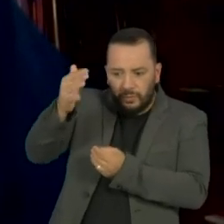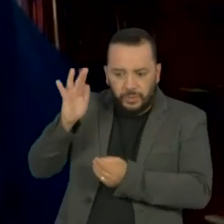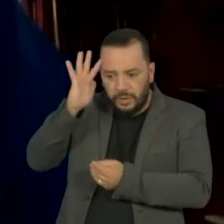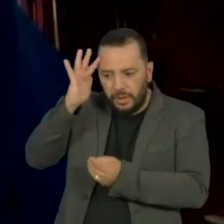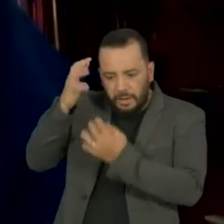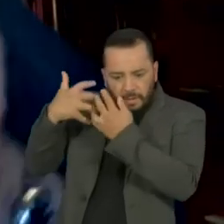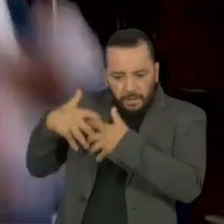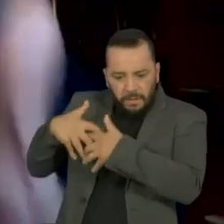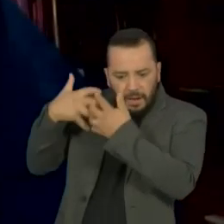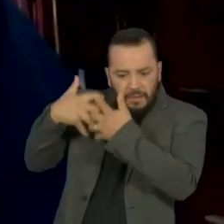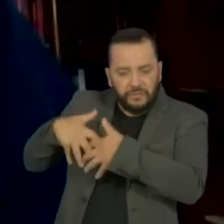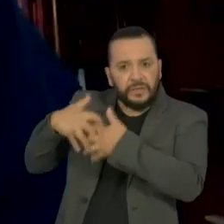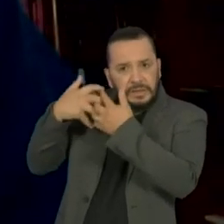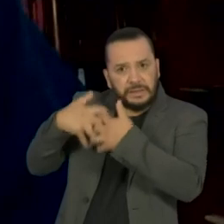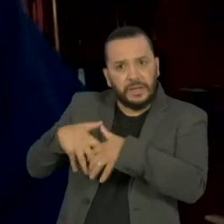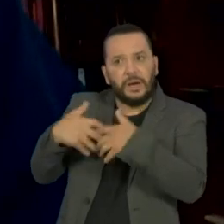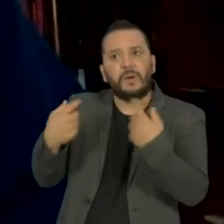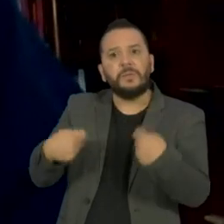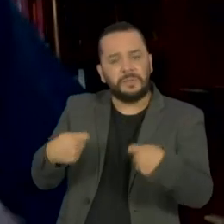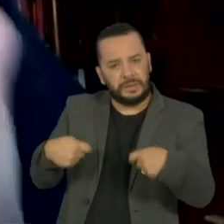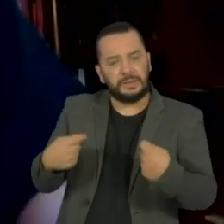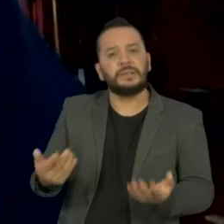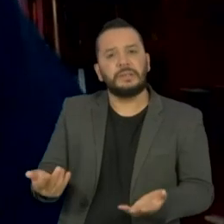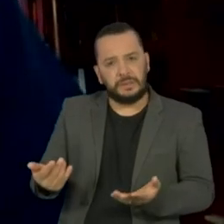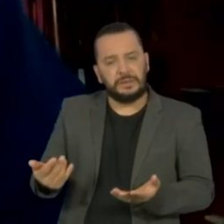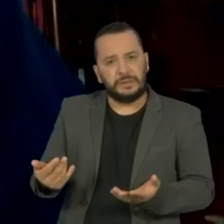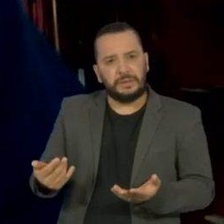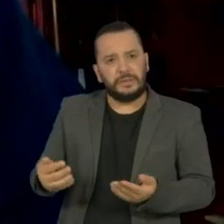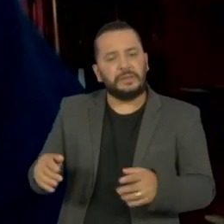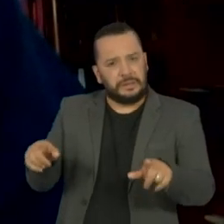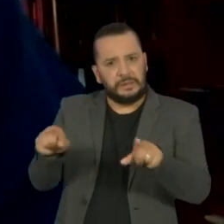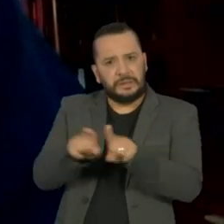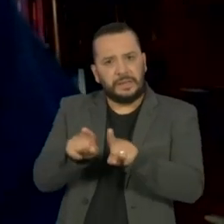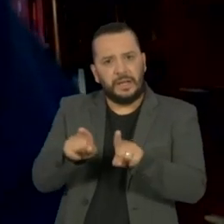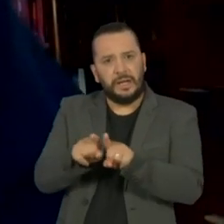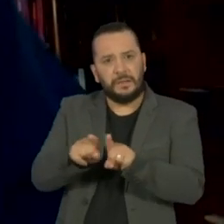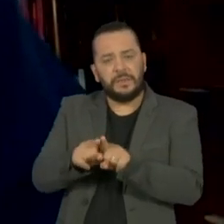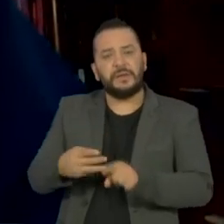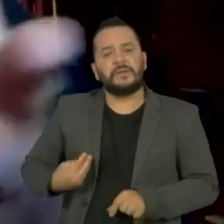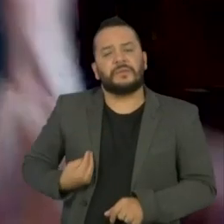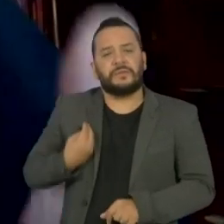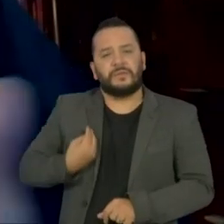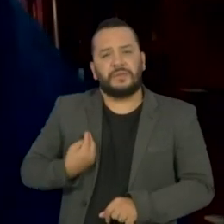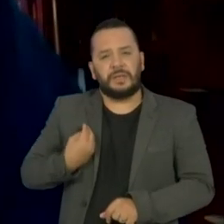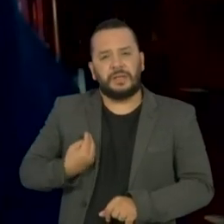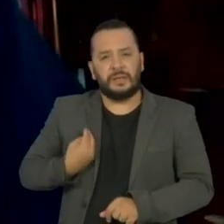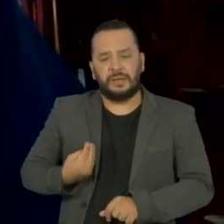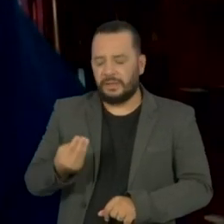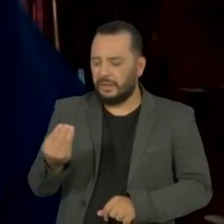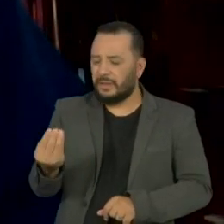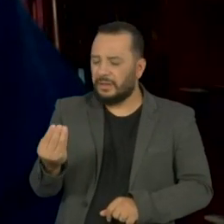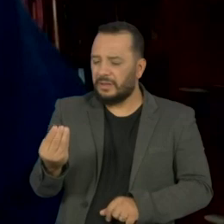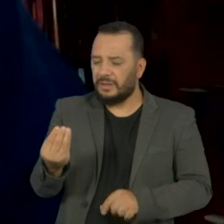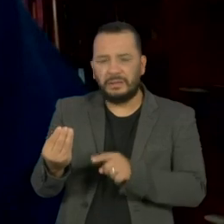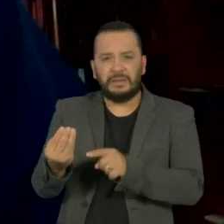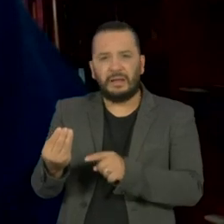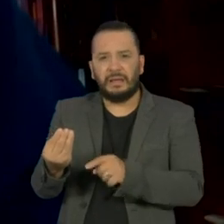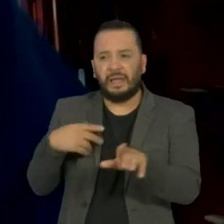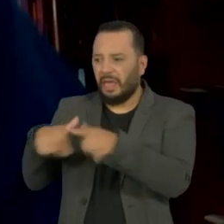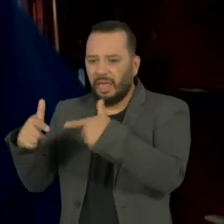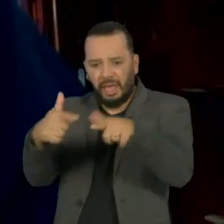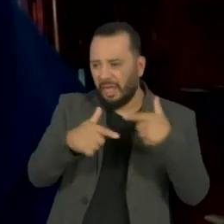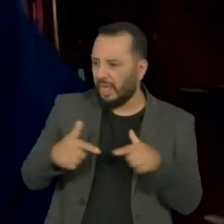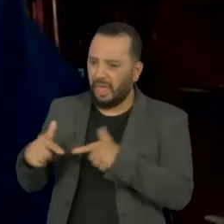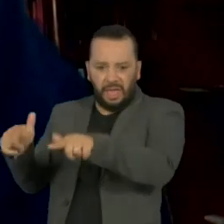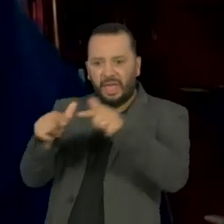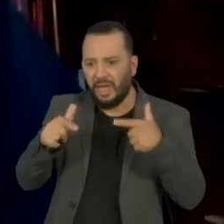situação, por exemplo, reduzir a aceleração das nossas vidas, reduzir o individualismo em nossas vidas,